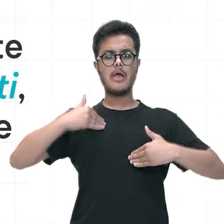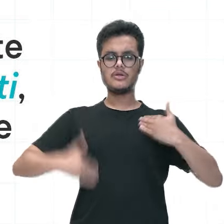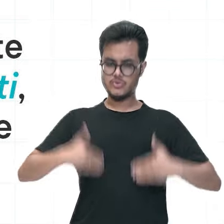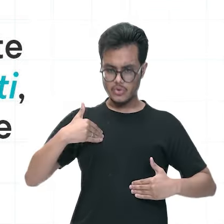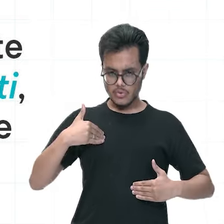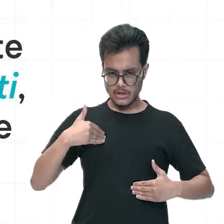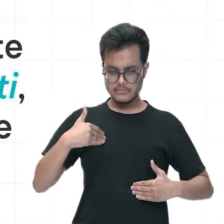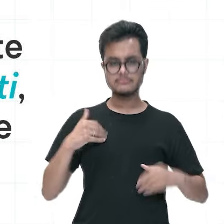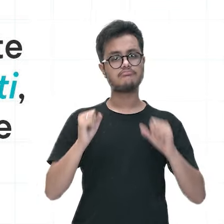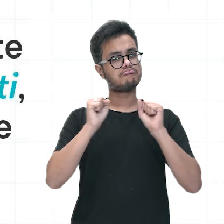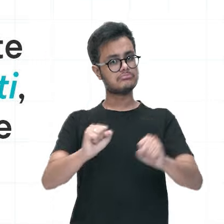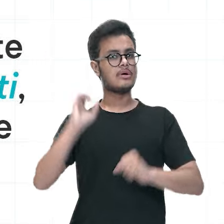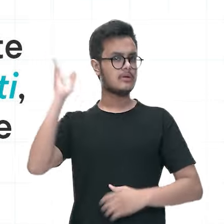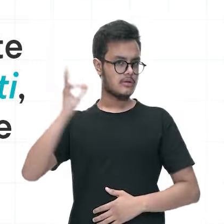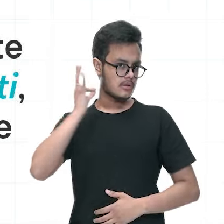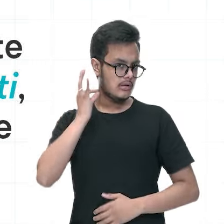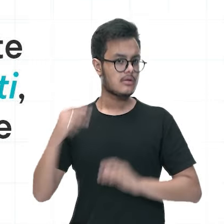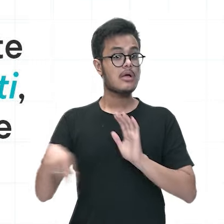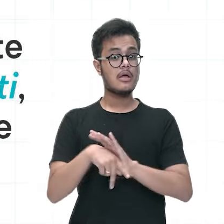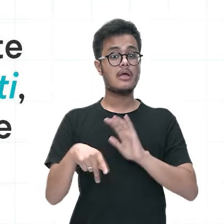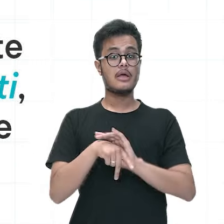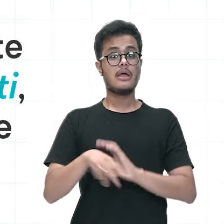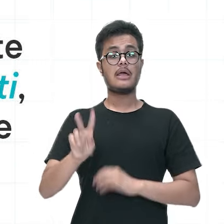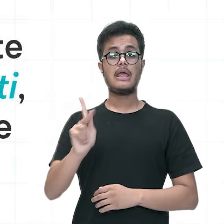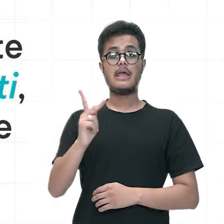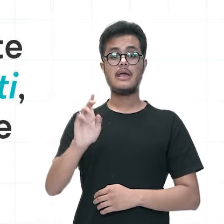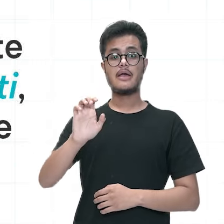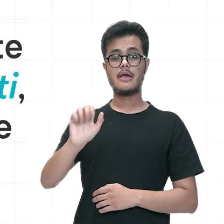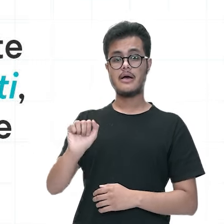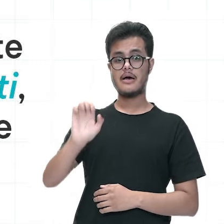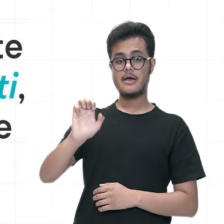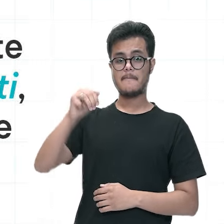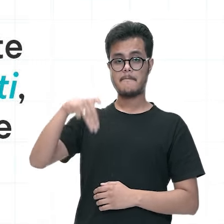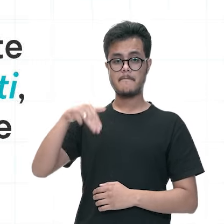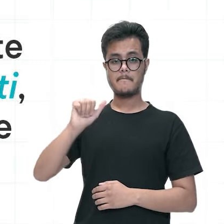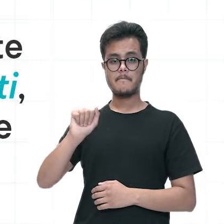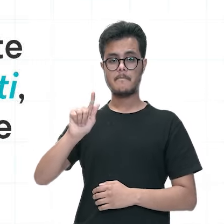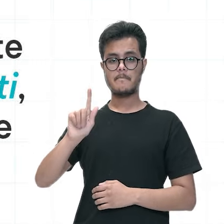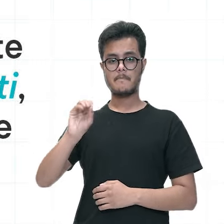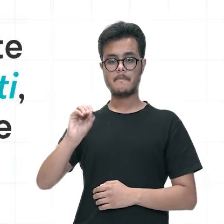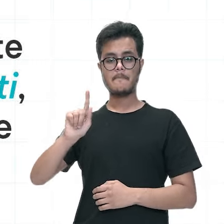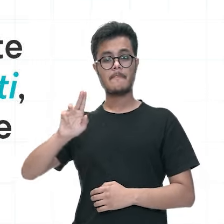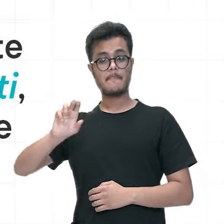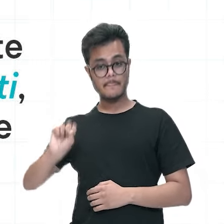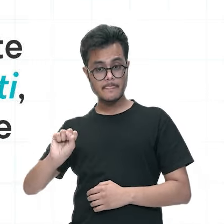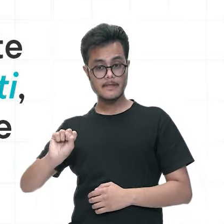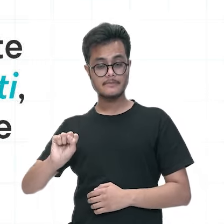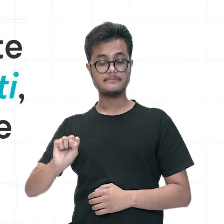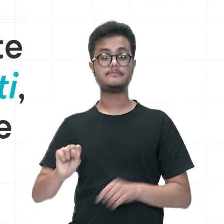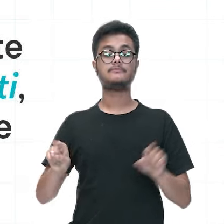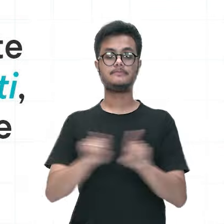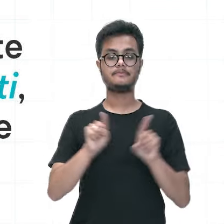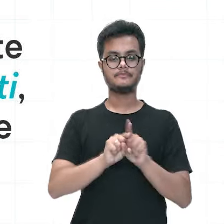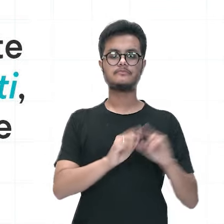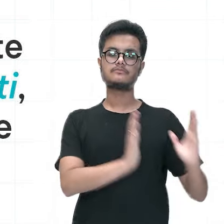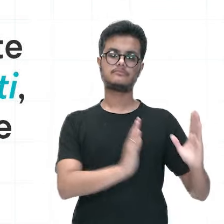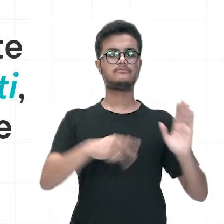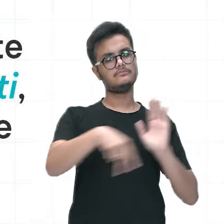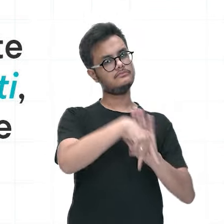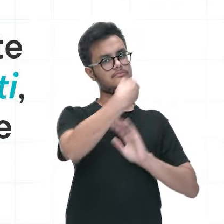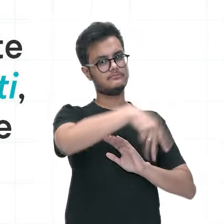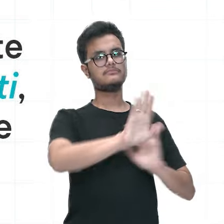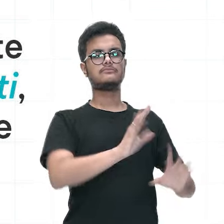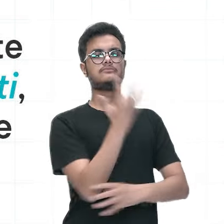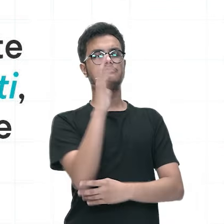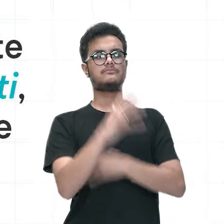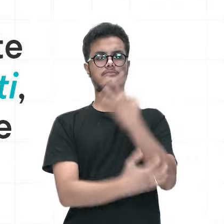pelo mosquito hemagógos que se aproximam de áreas silvestres, né? Então, a gente tem aí a febre amarela silvestre